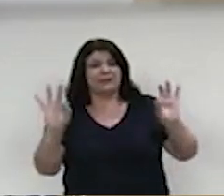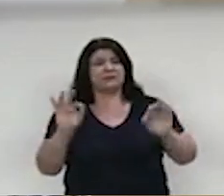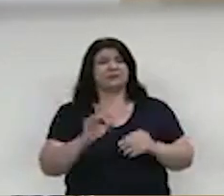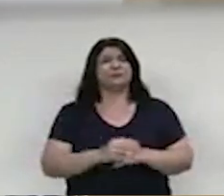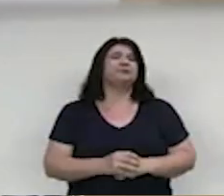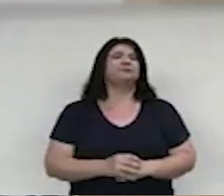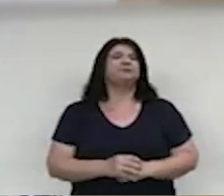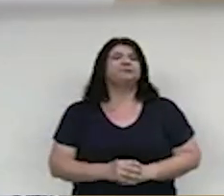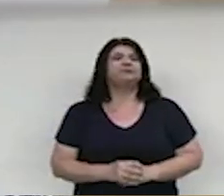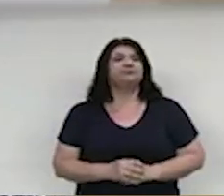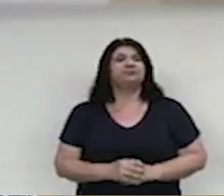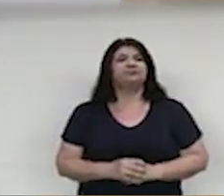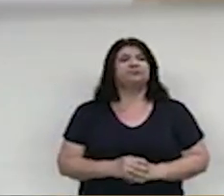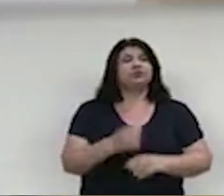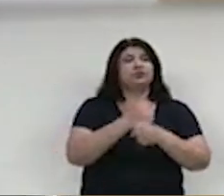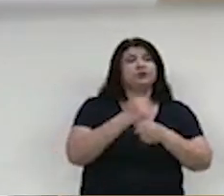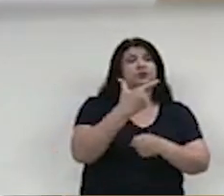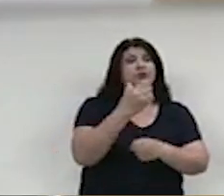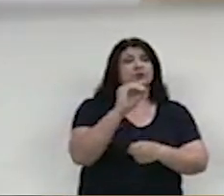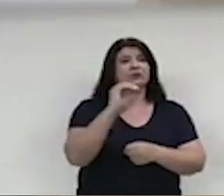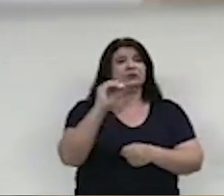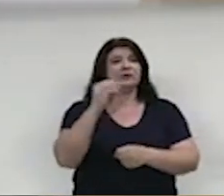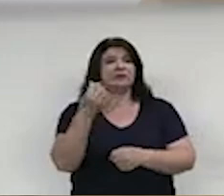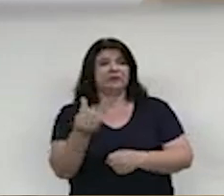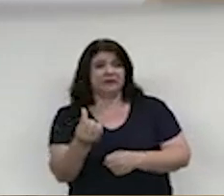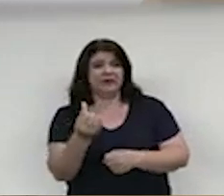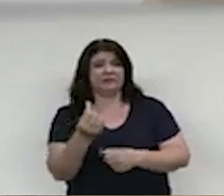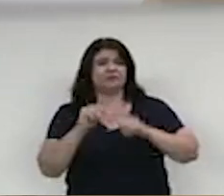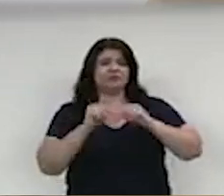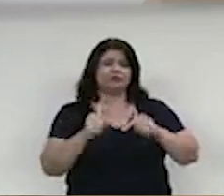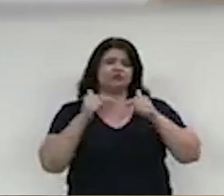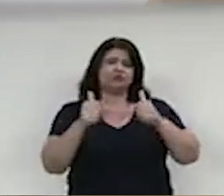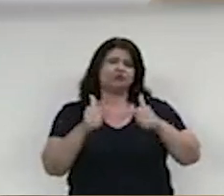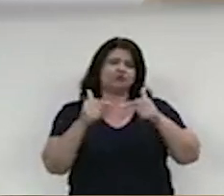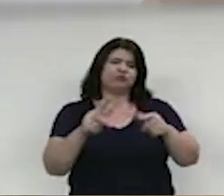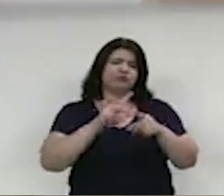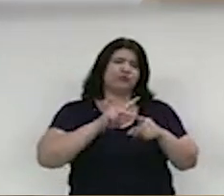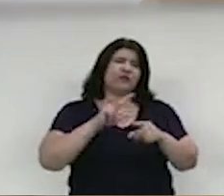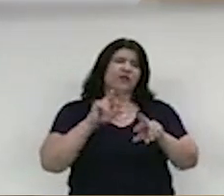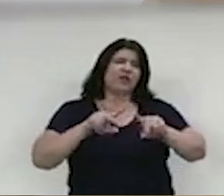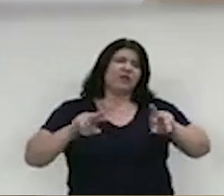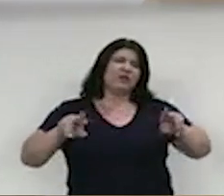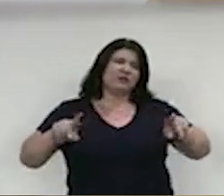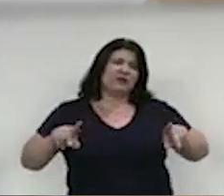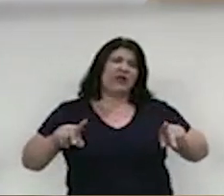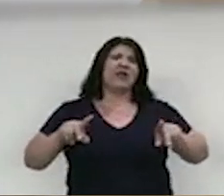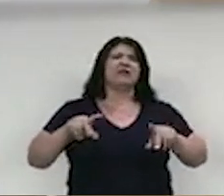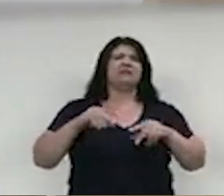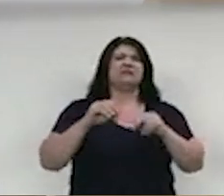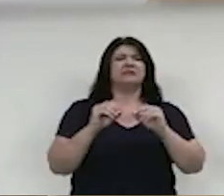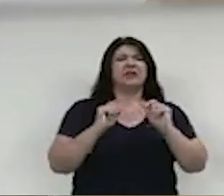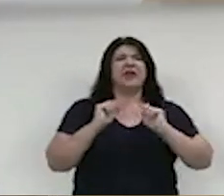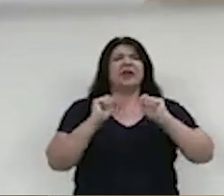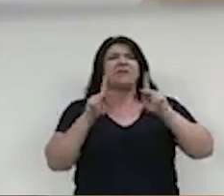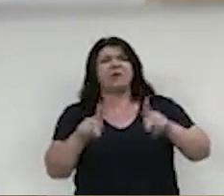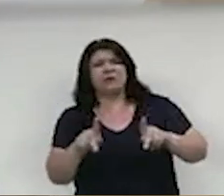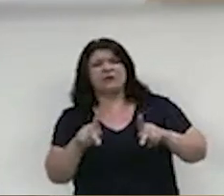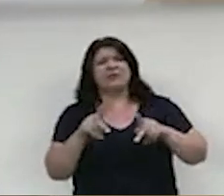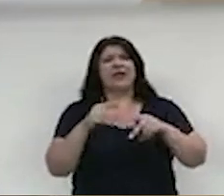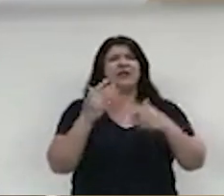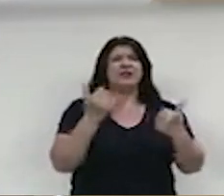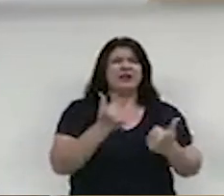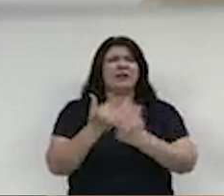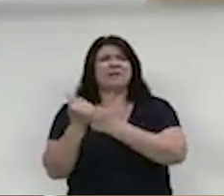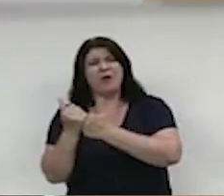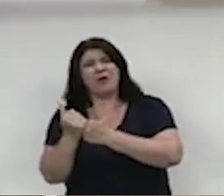Em 2006, após ter encabeçado lutas que resultaram conquistas, como cartão alimentação para os aposentados e ajustes salariais, com aumento